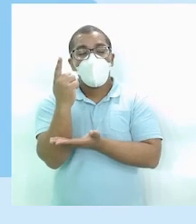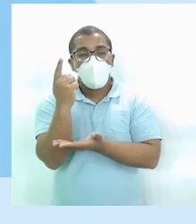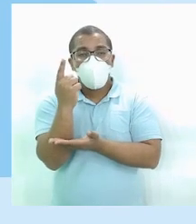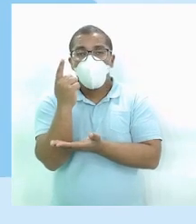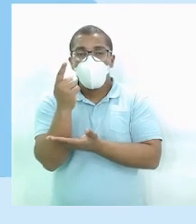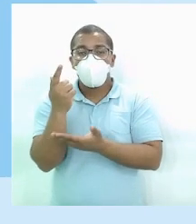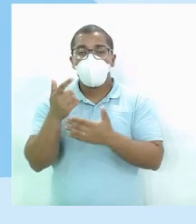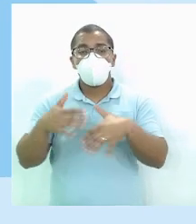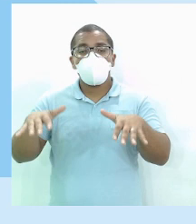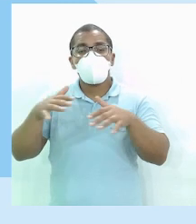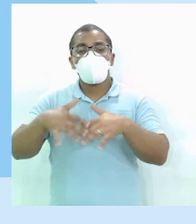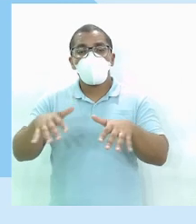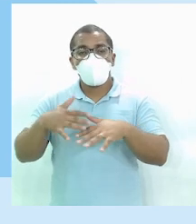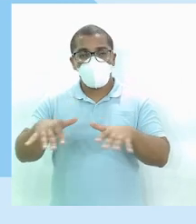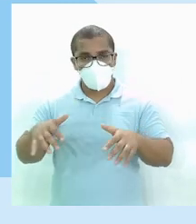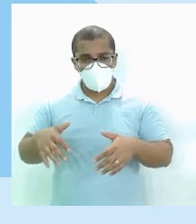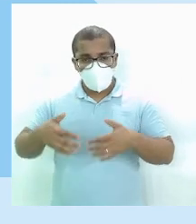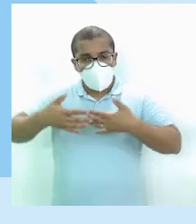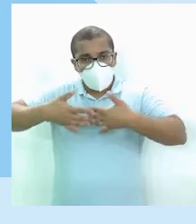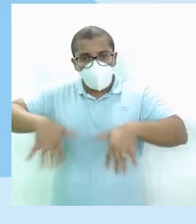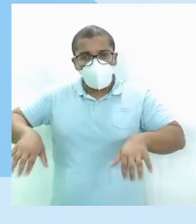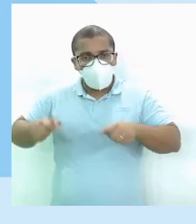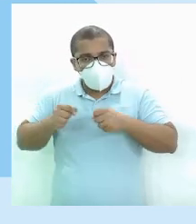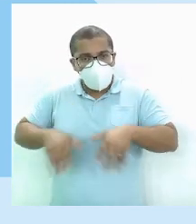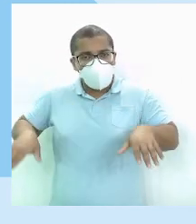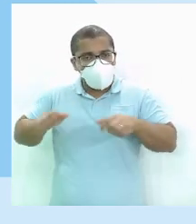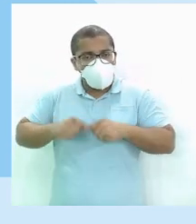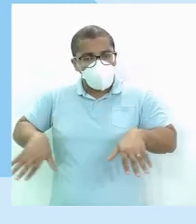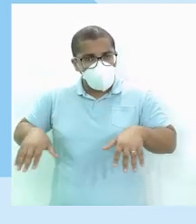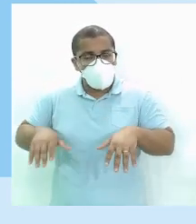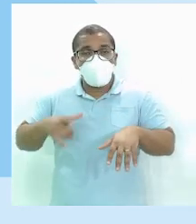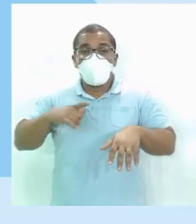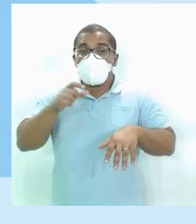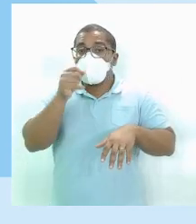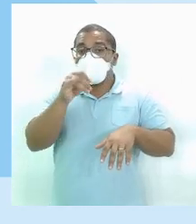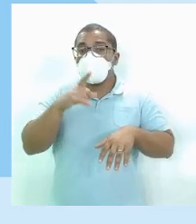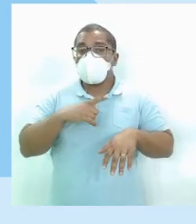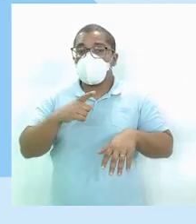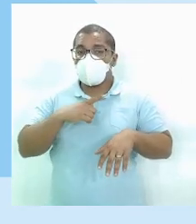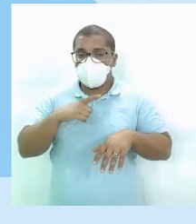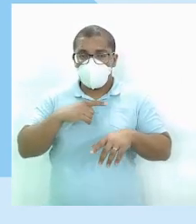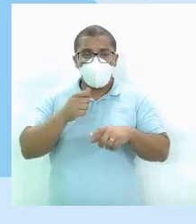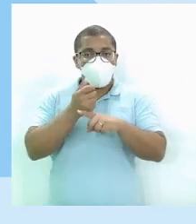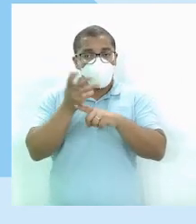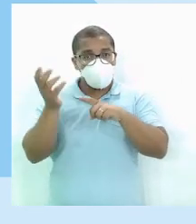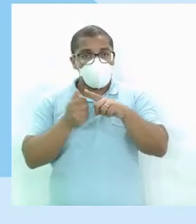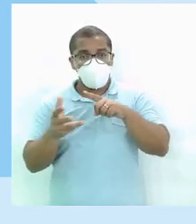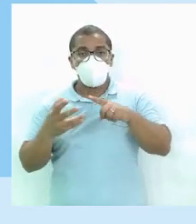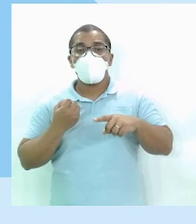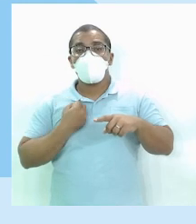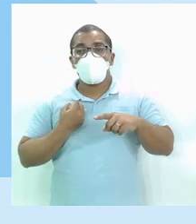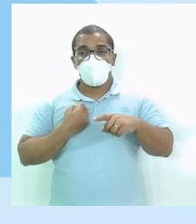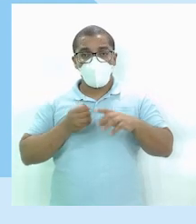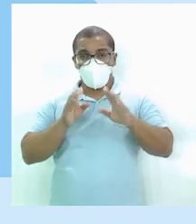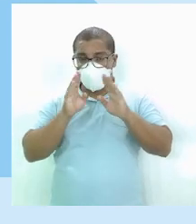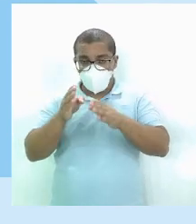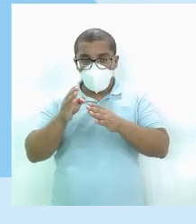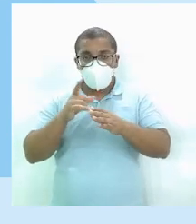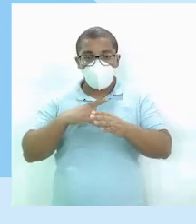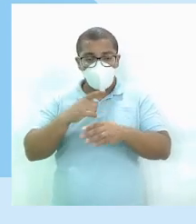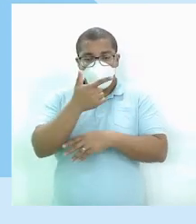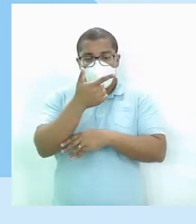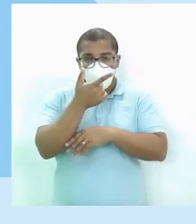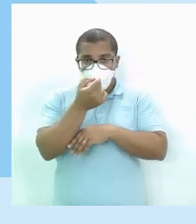cobrar Fração E der Um valor inteiro Normalmente Normalmente Você vai pegar Vinte